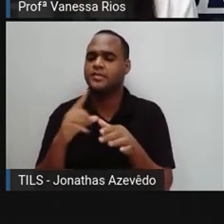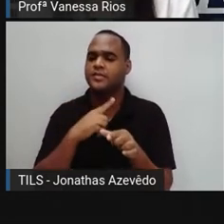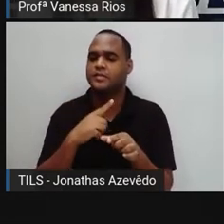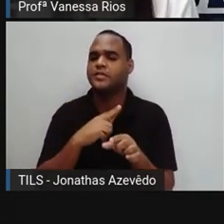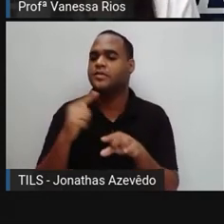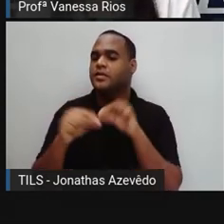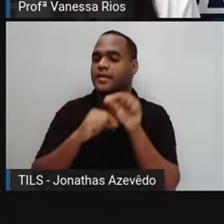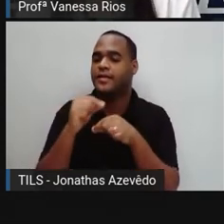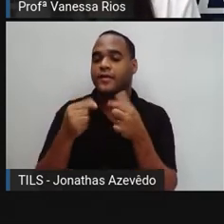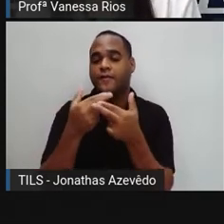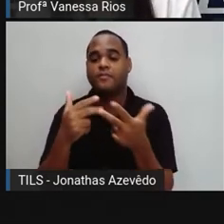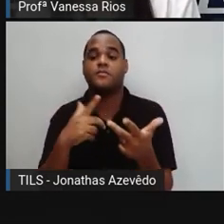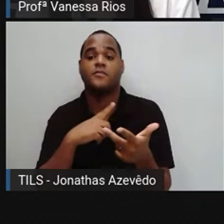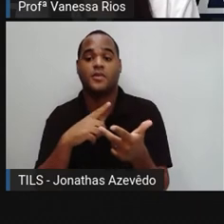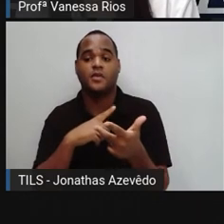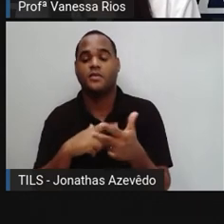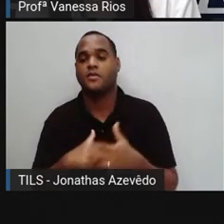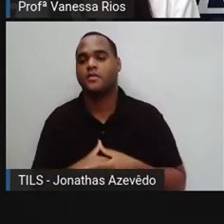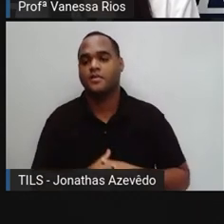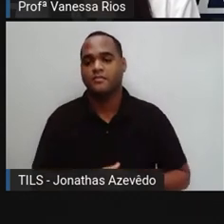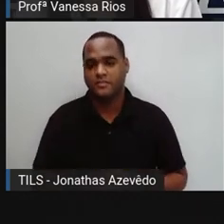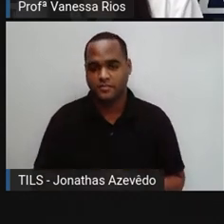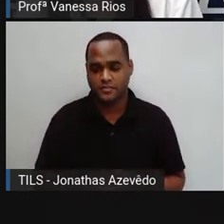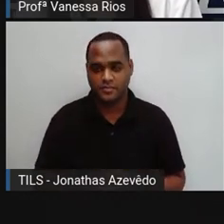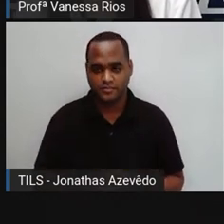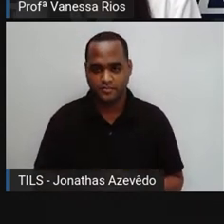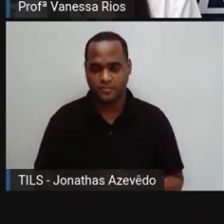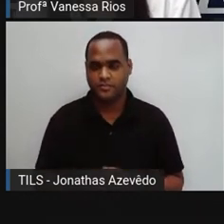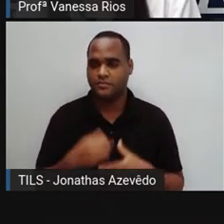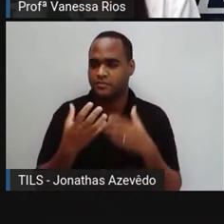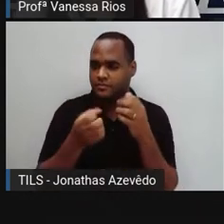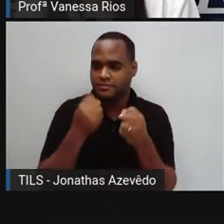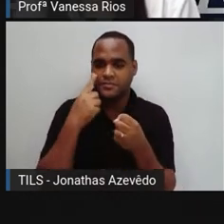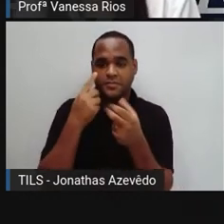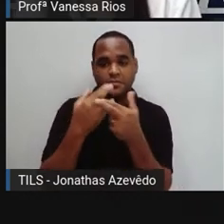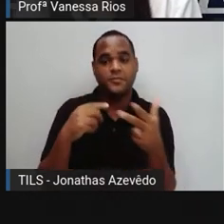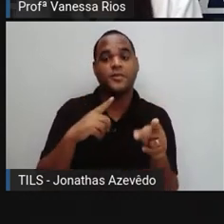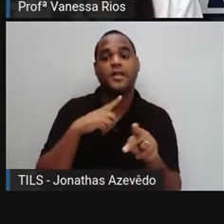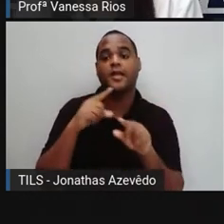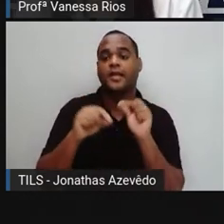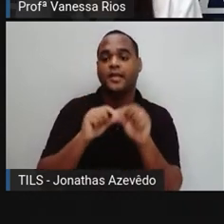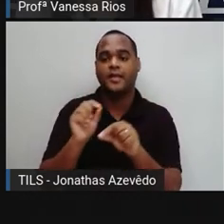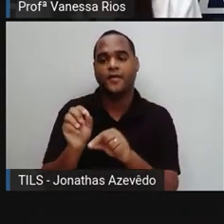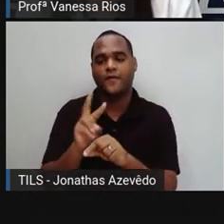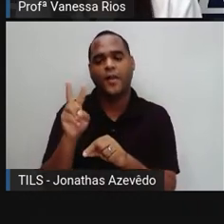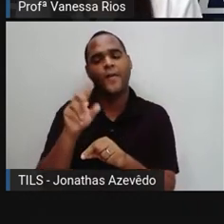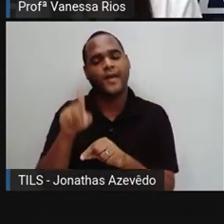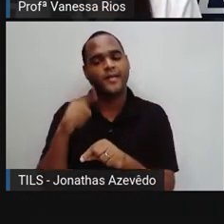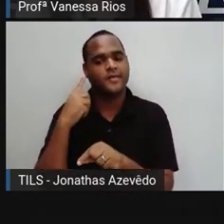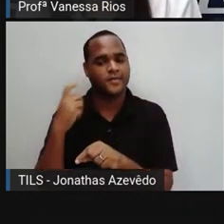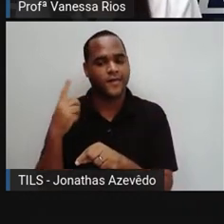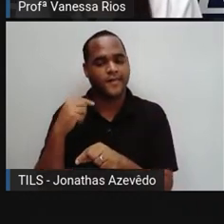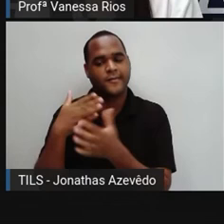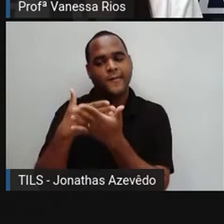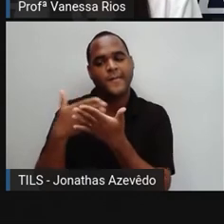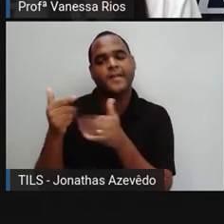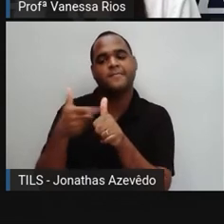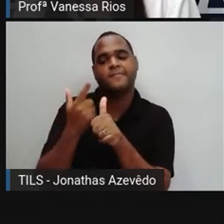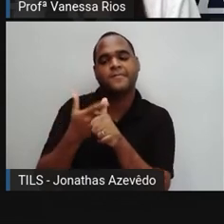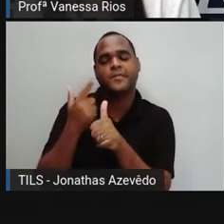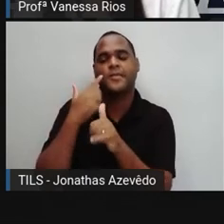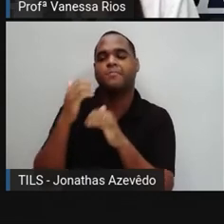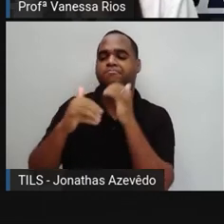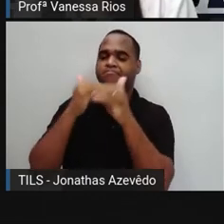ações. Então, a associação de símbolos com valor sonoro, né? Começa no próprio